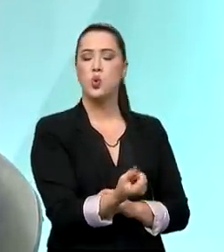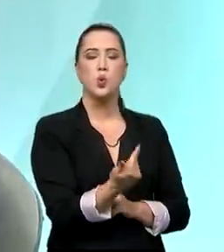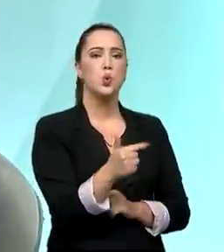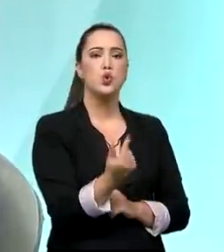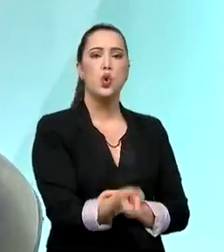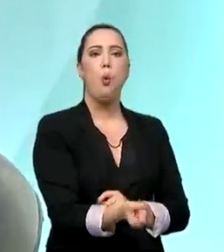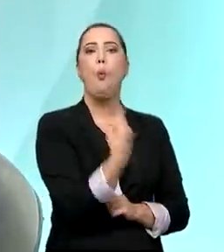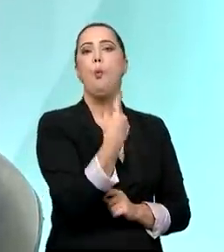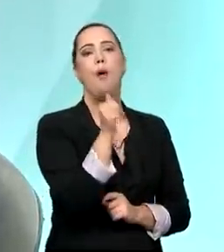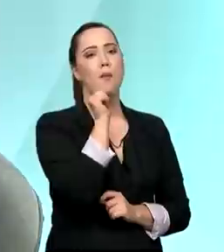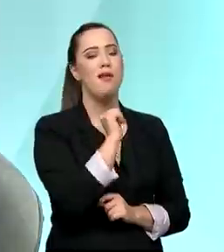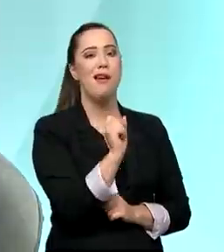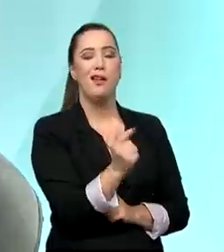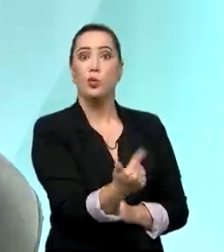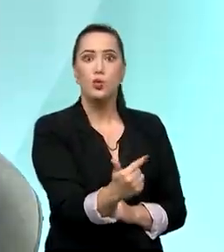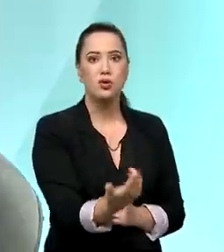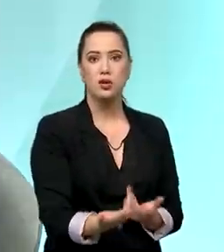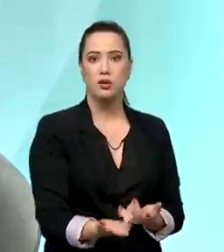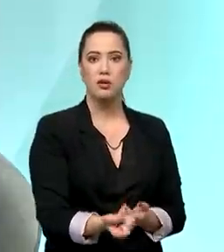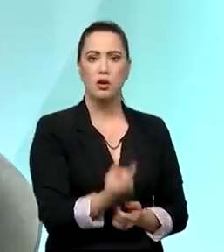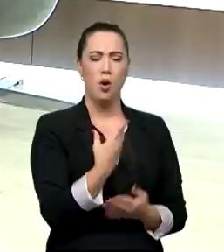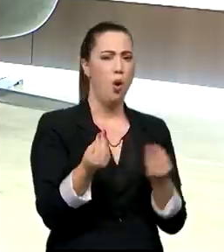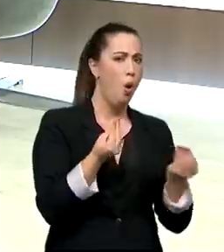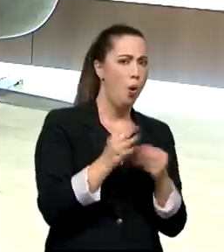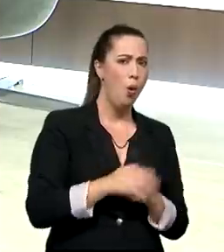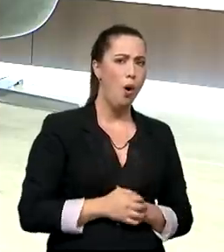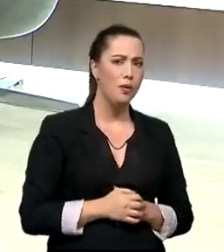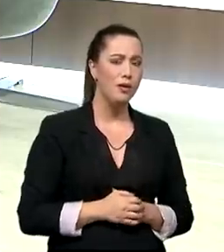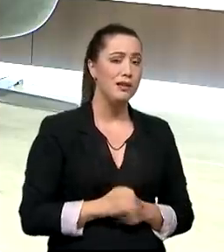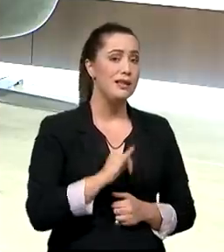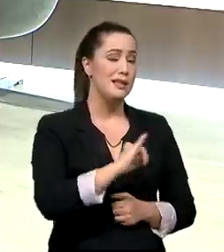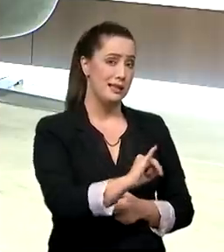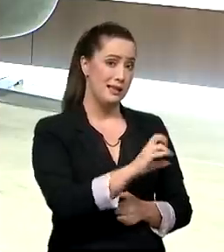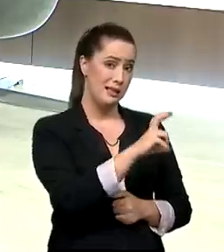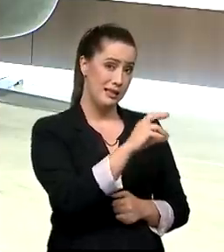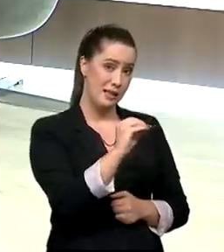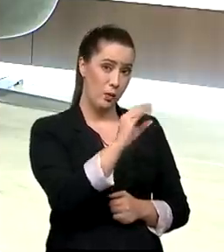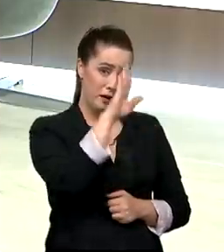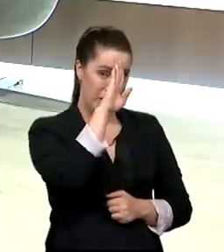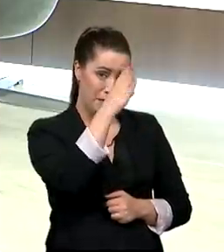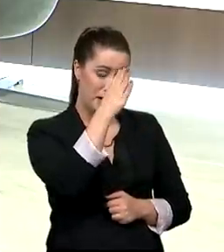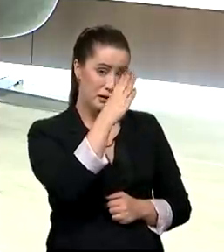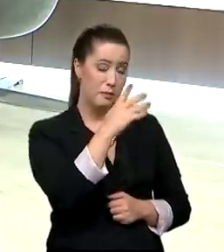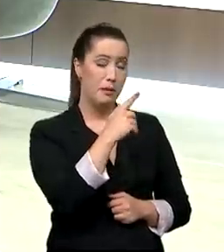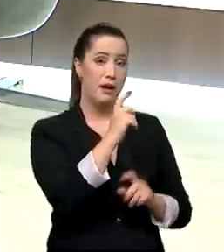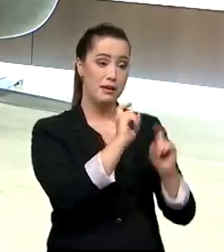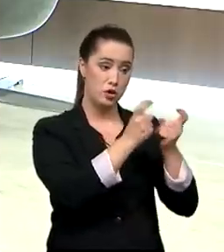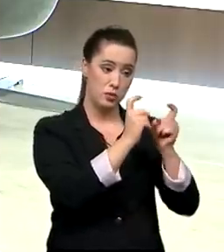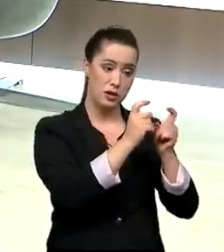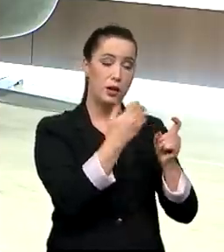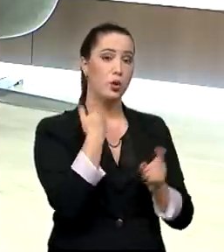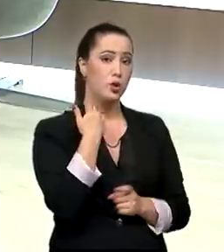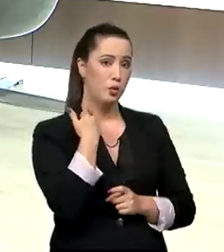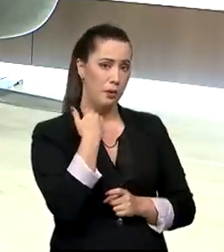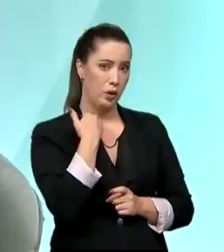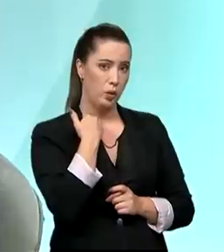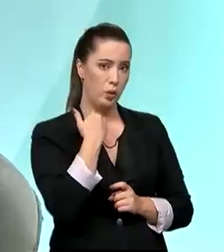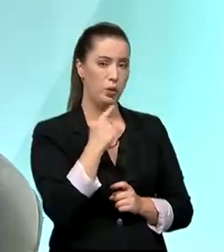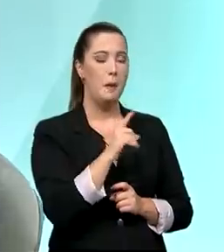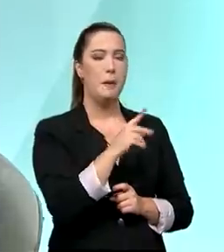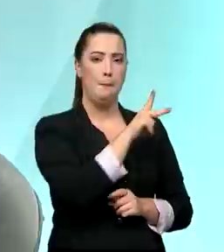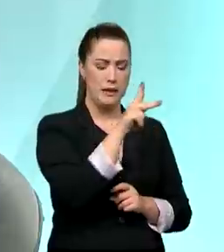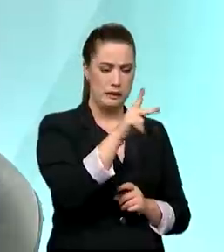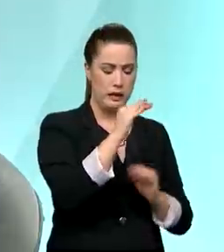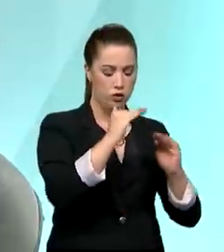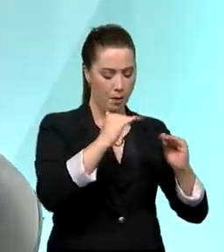Como é que você pode ter alguma meritocracia se nos 50 principais executivos do banco, além do presidente, não